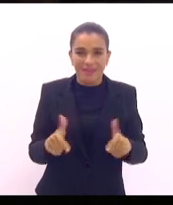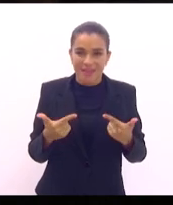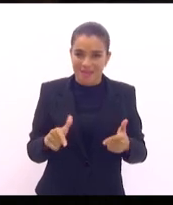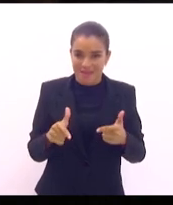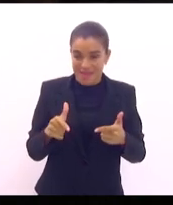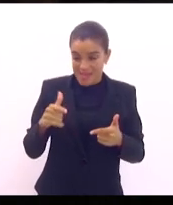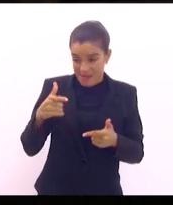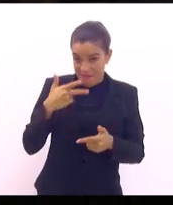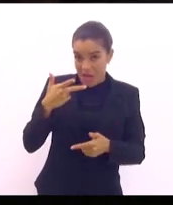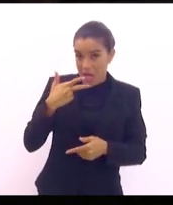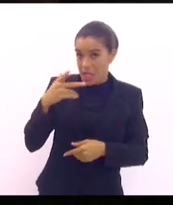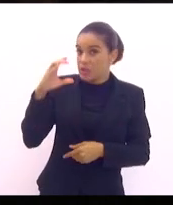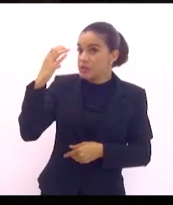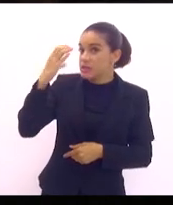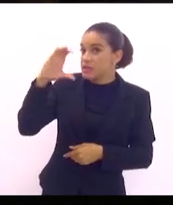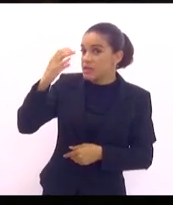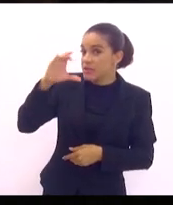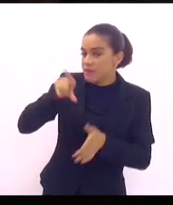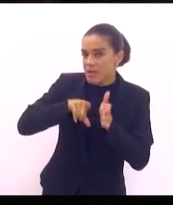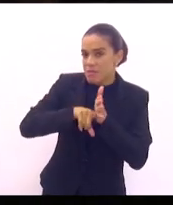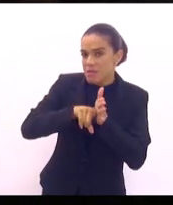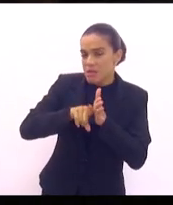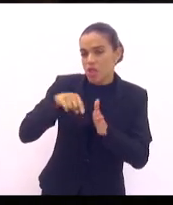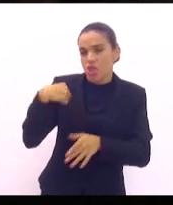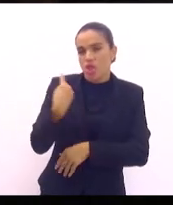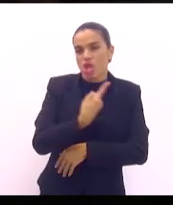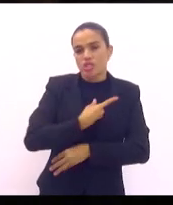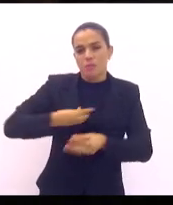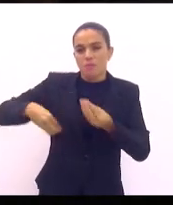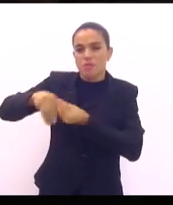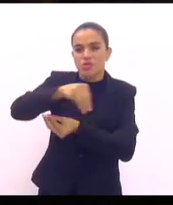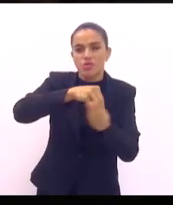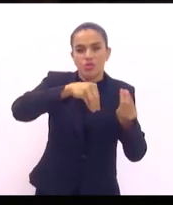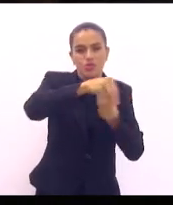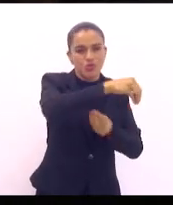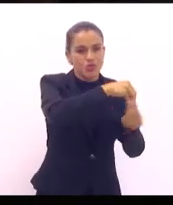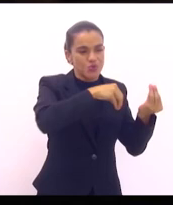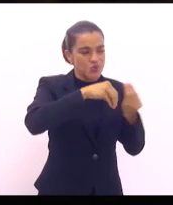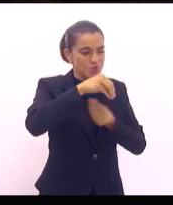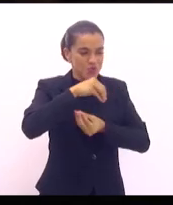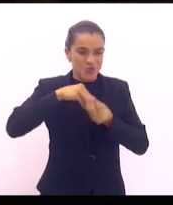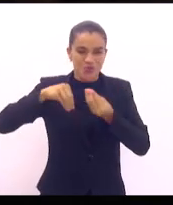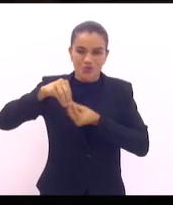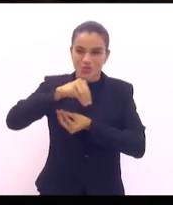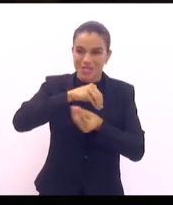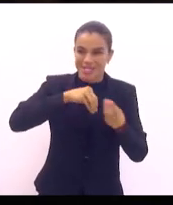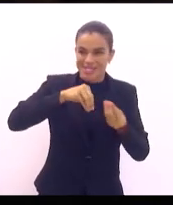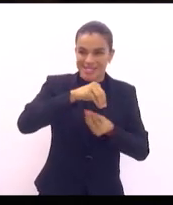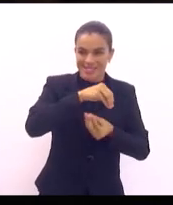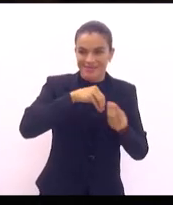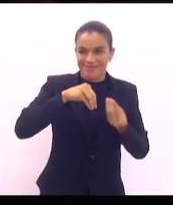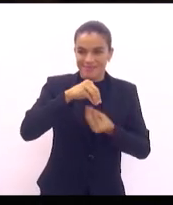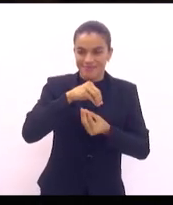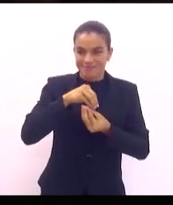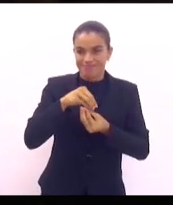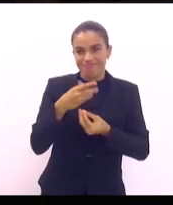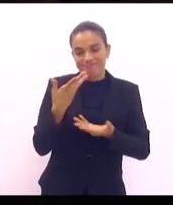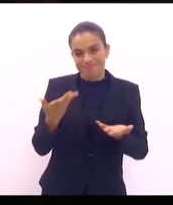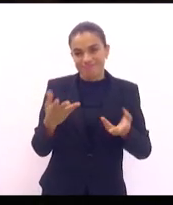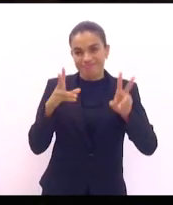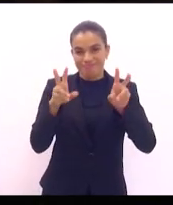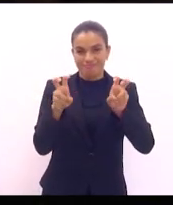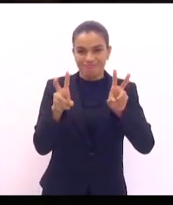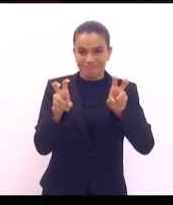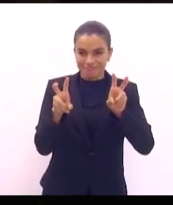cientificamente. Nós somos uma mescla de todos. Então, o tema que